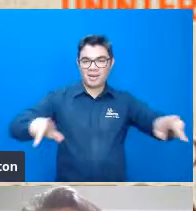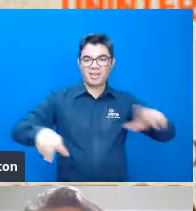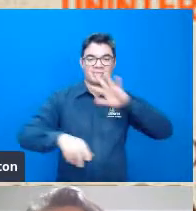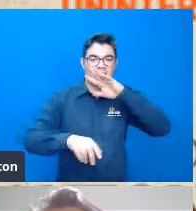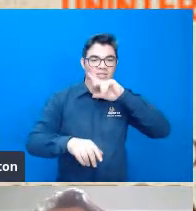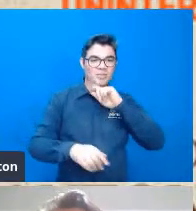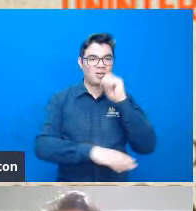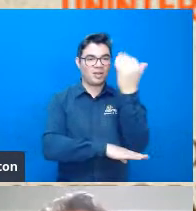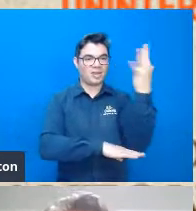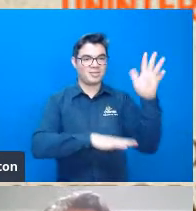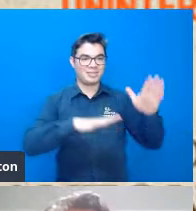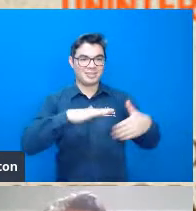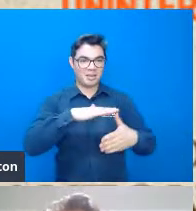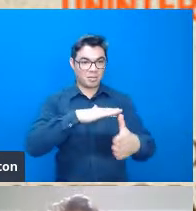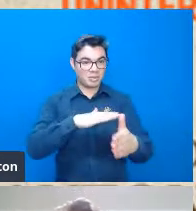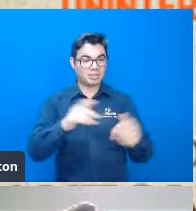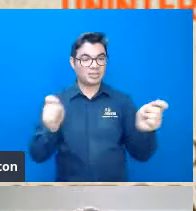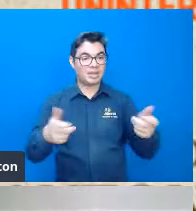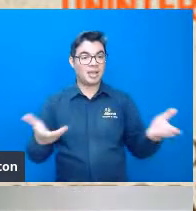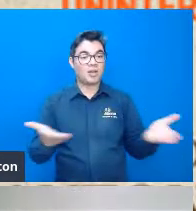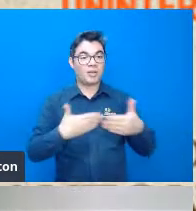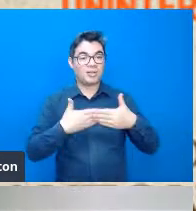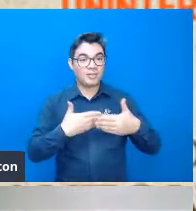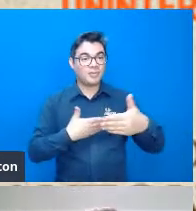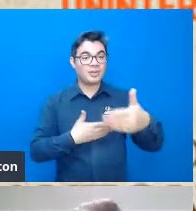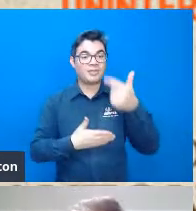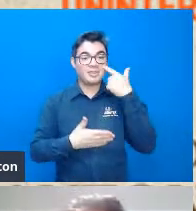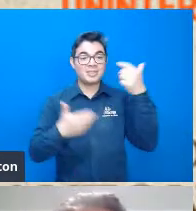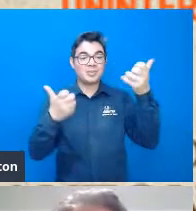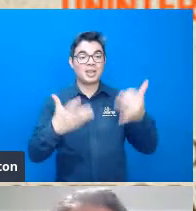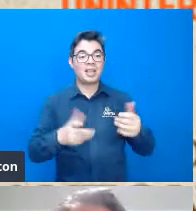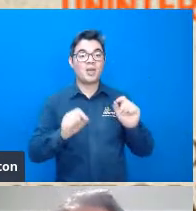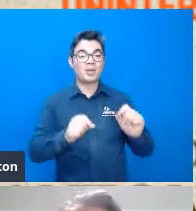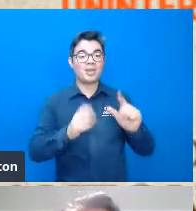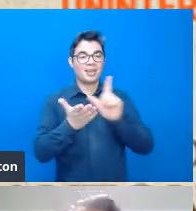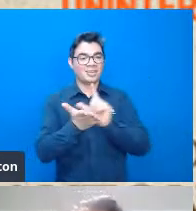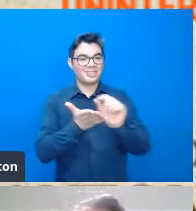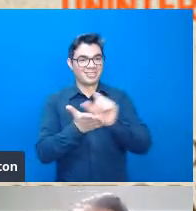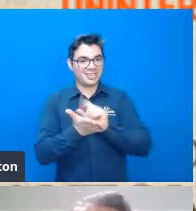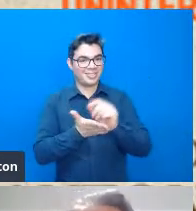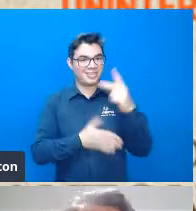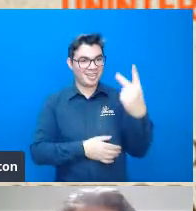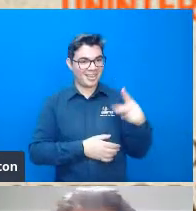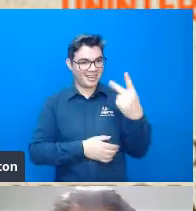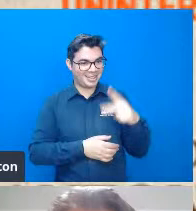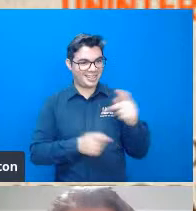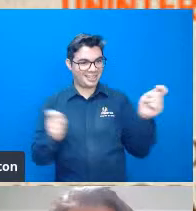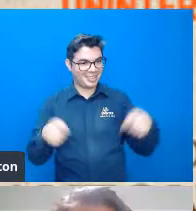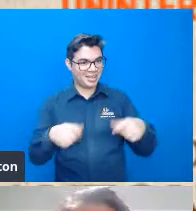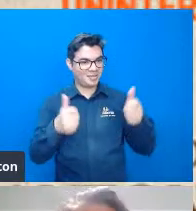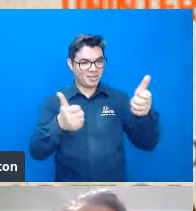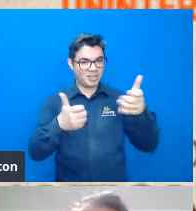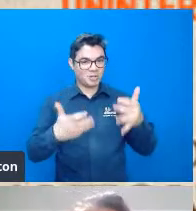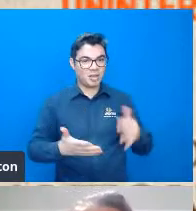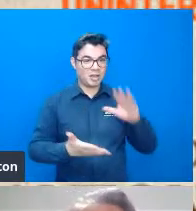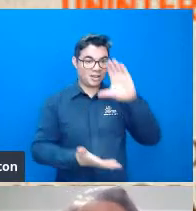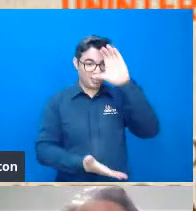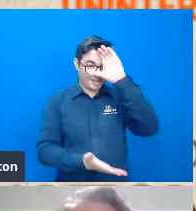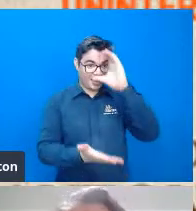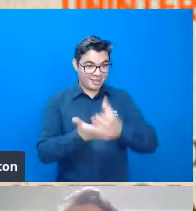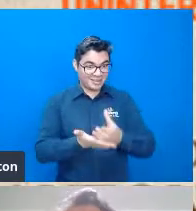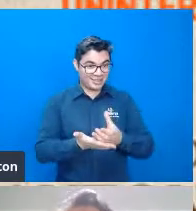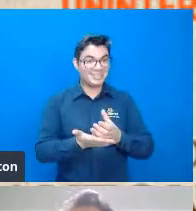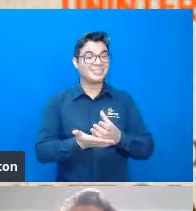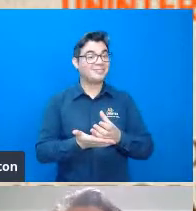ecossistemas, tá? Então, agora, no próximo slide, eu vou comentar sobre esse artigo dele, que foi o artigo da tese doutorado